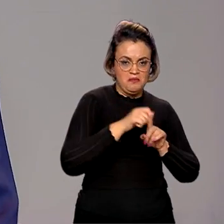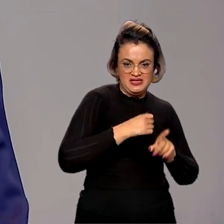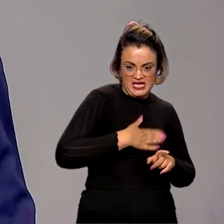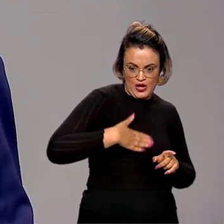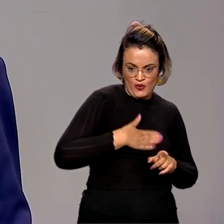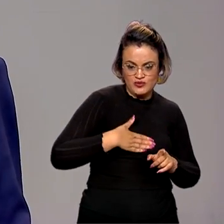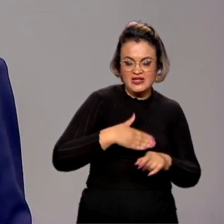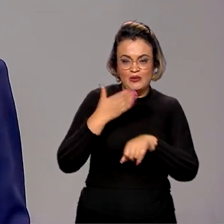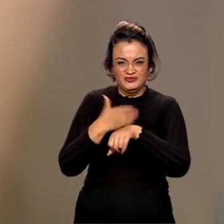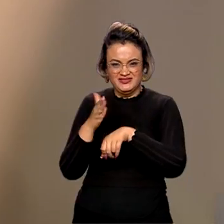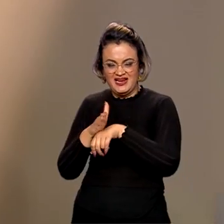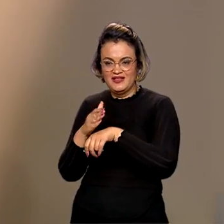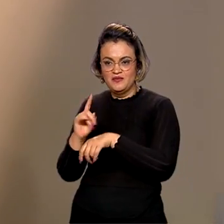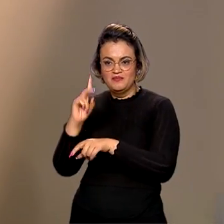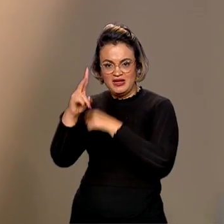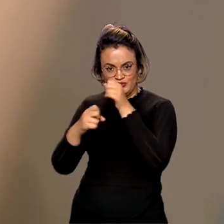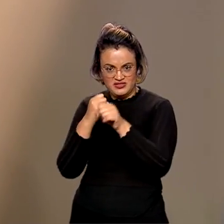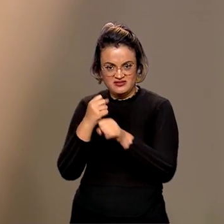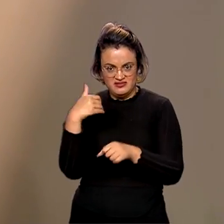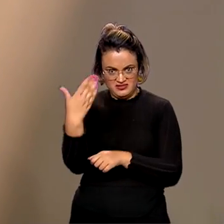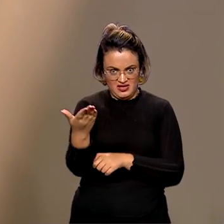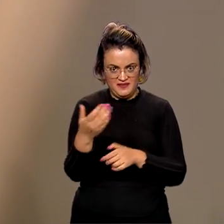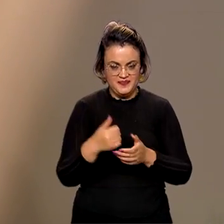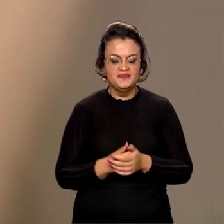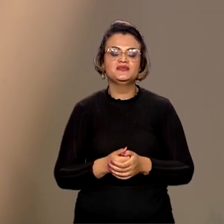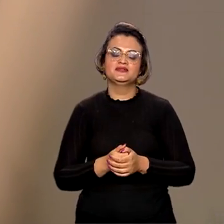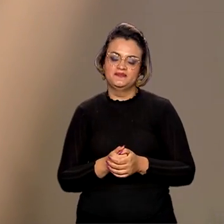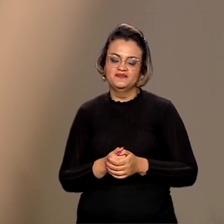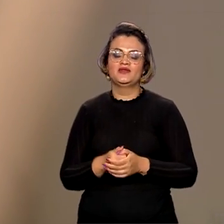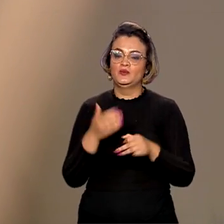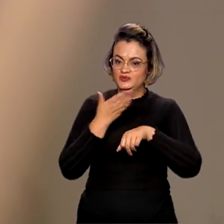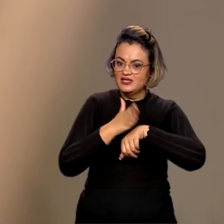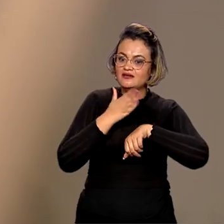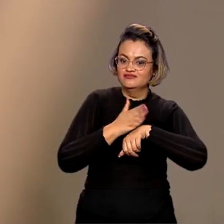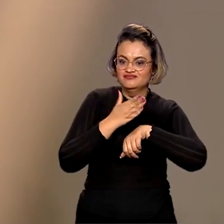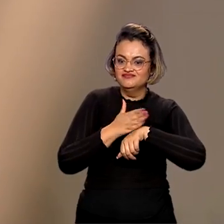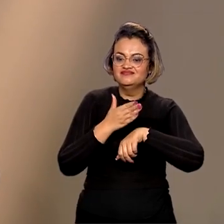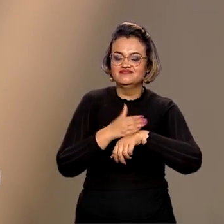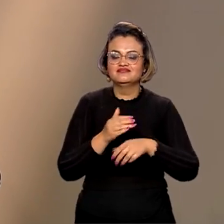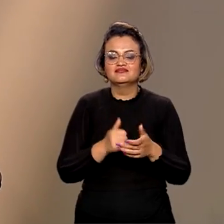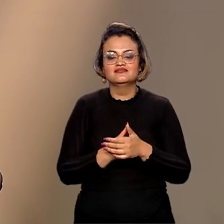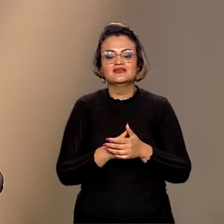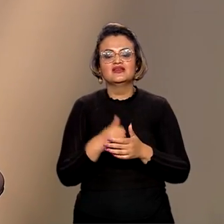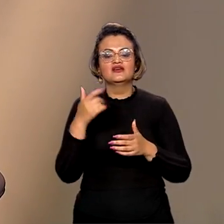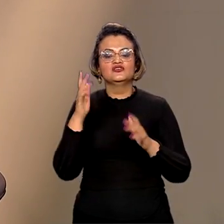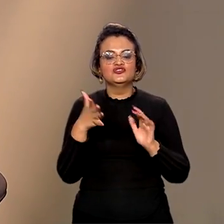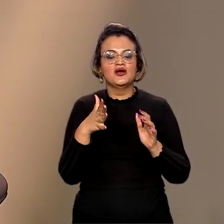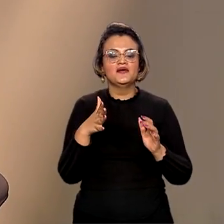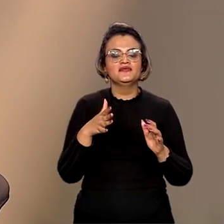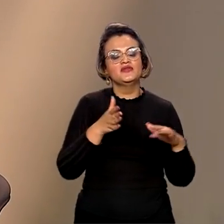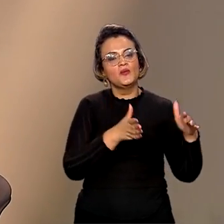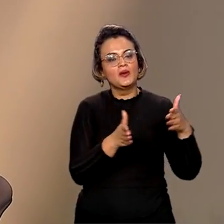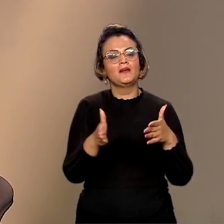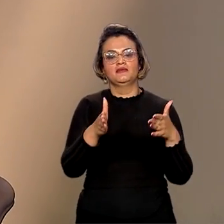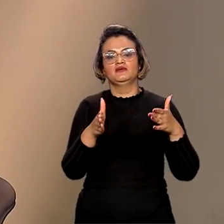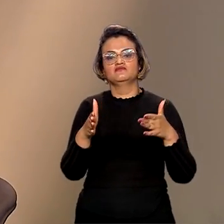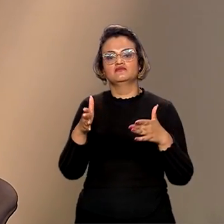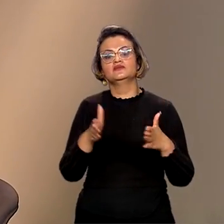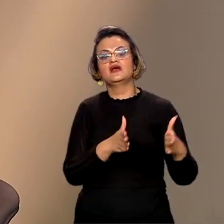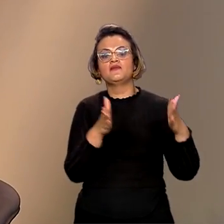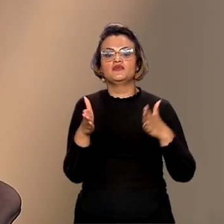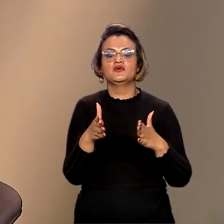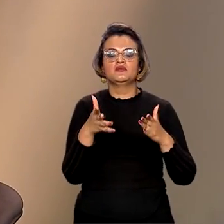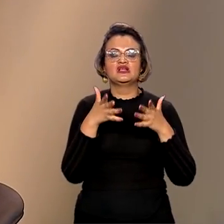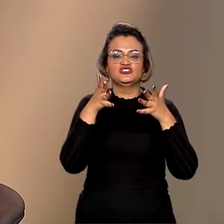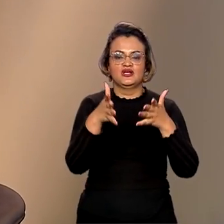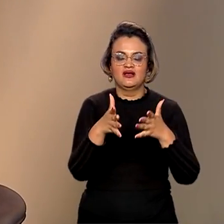COP30? Tem esse aspecto? Sim, sim. Já está se percorrendo um caminho, né, para chegar